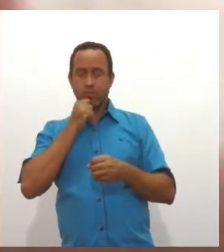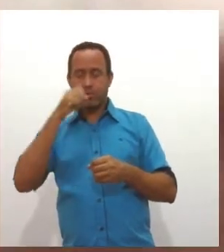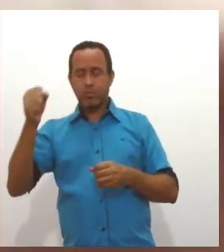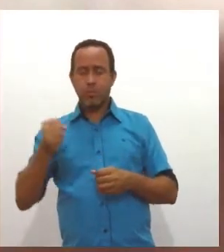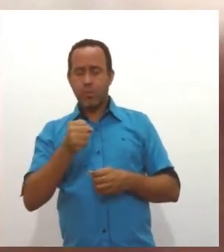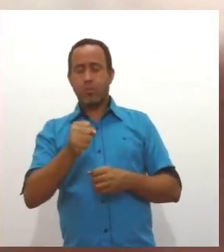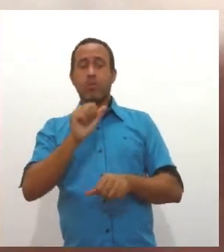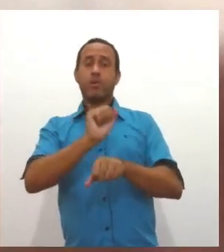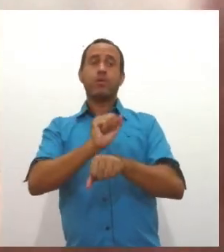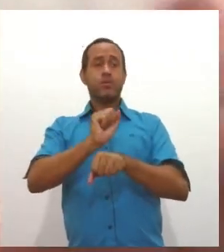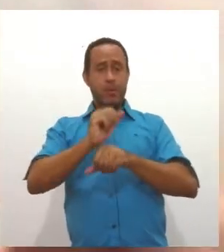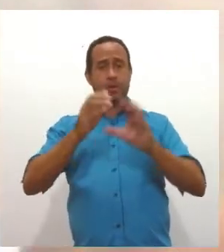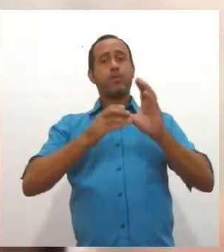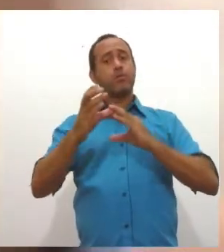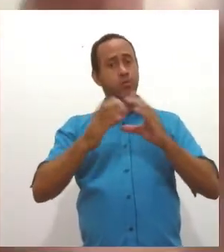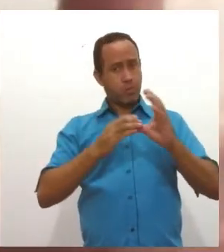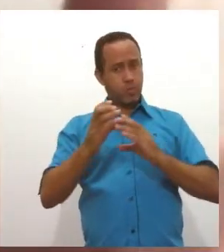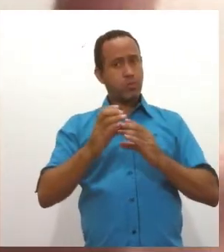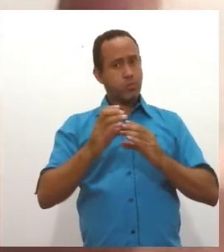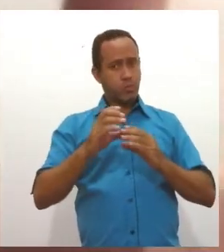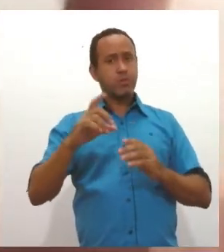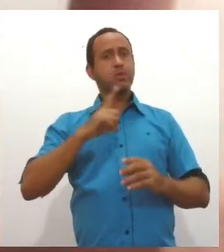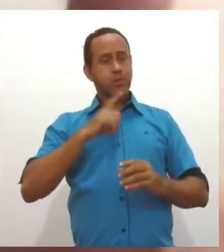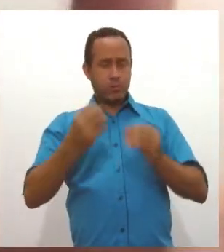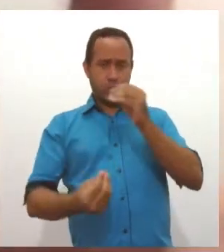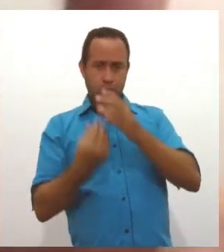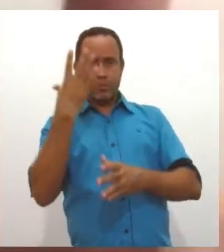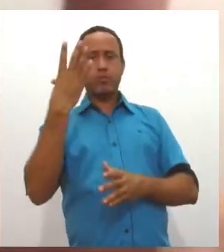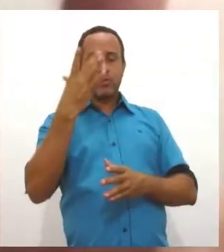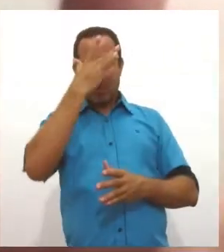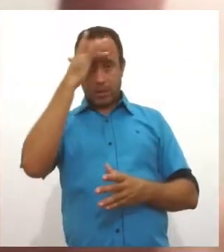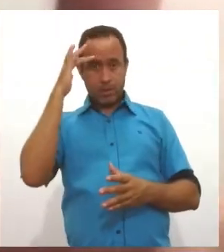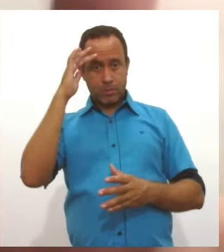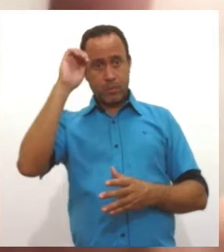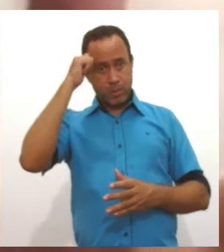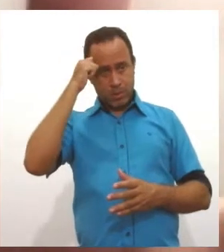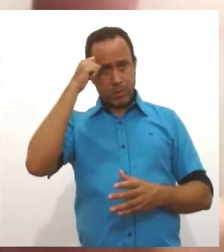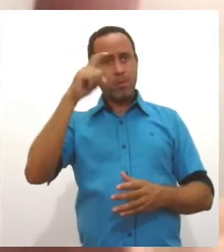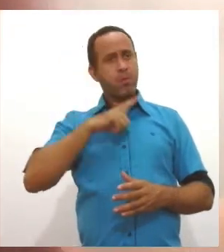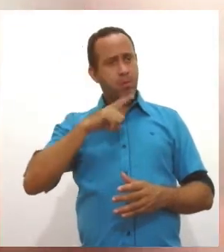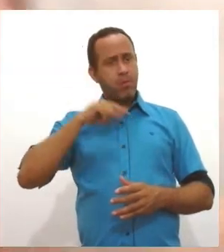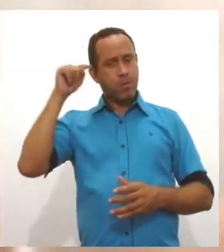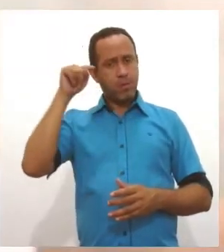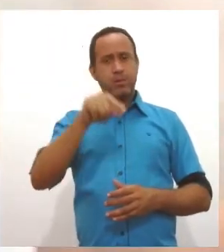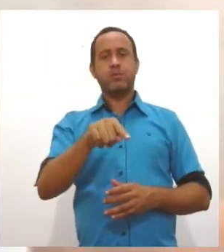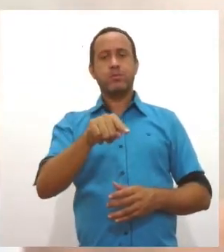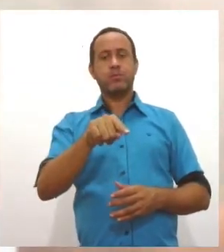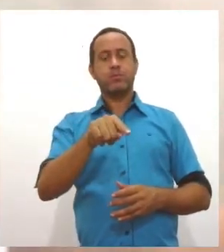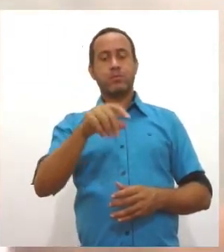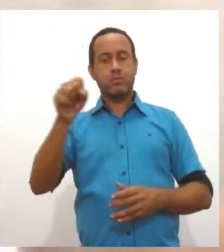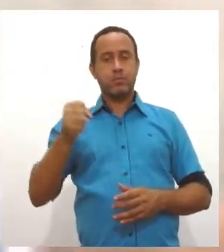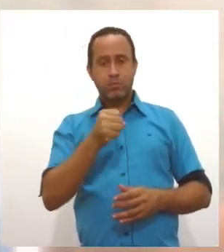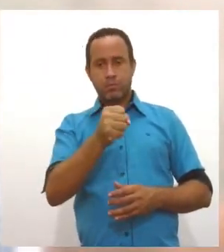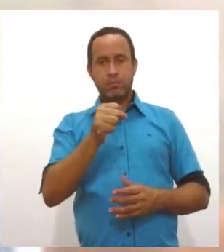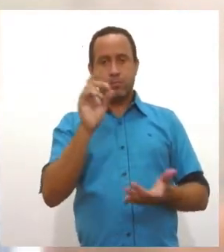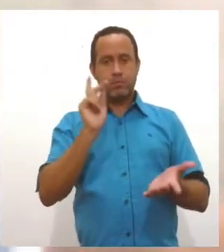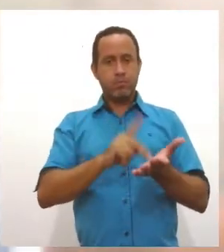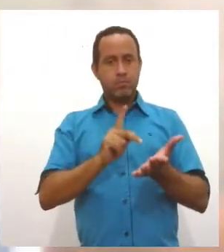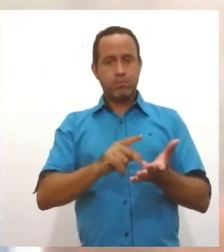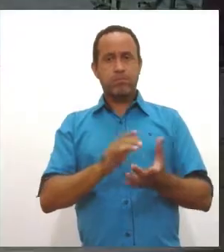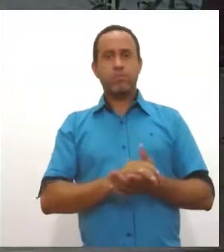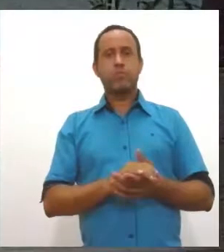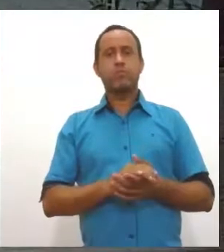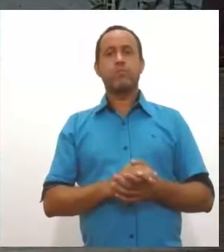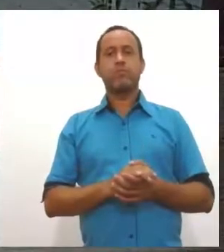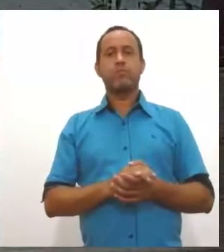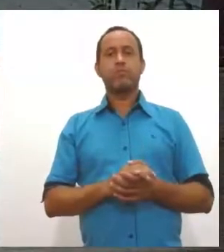esperamos que os concursos públicos surjam para que essa ação afirmativa seja realmente efetivada. A